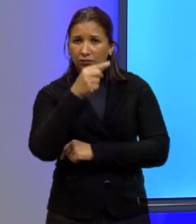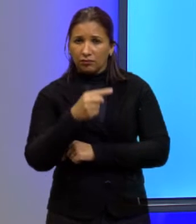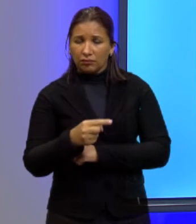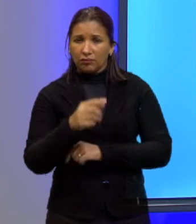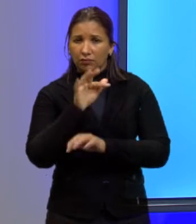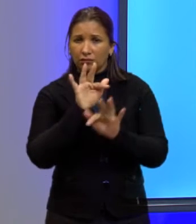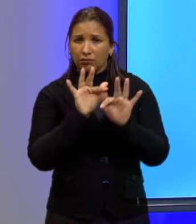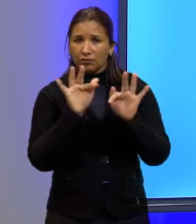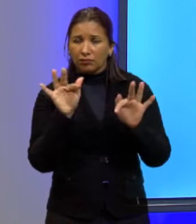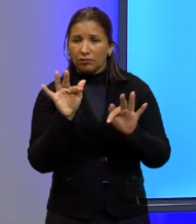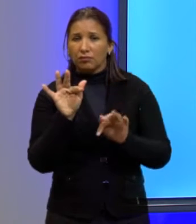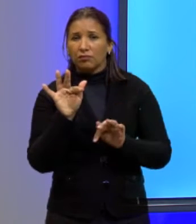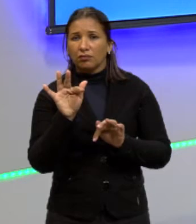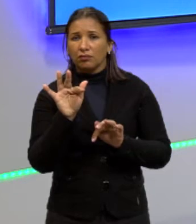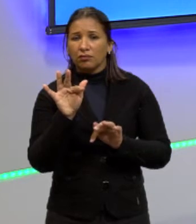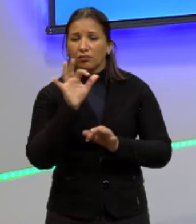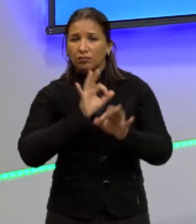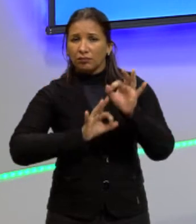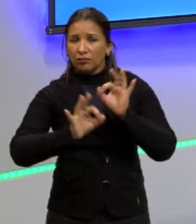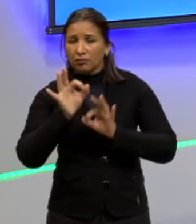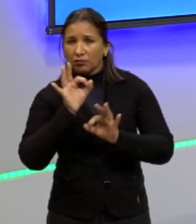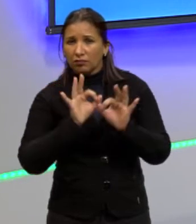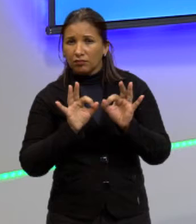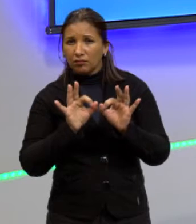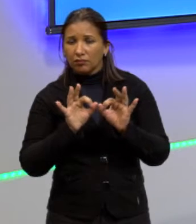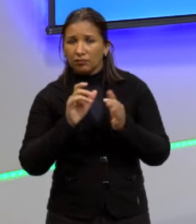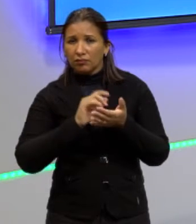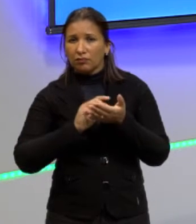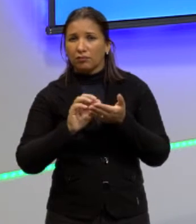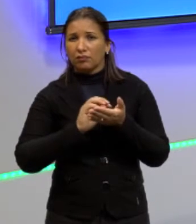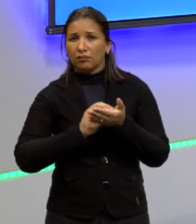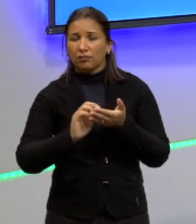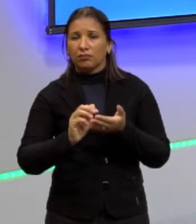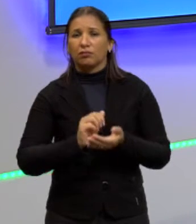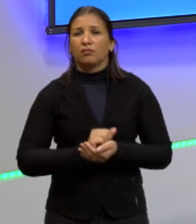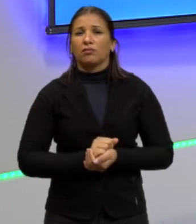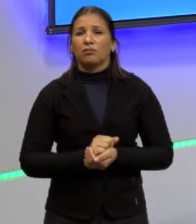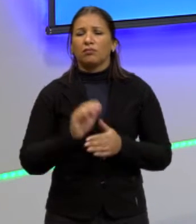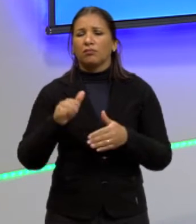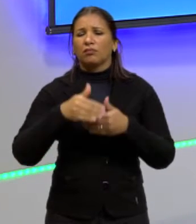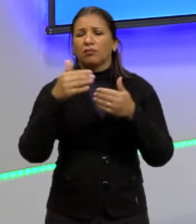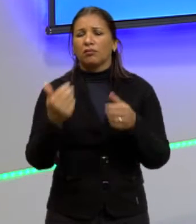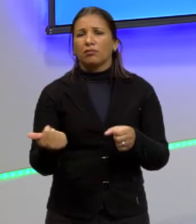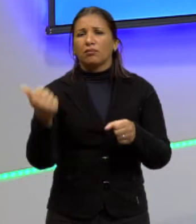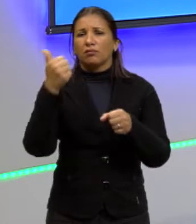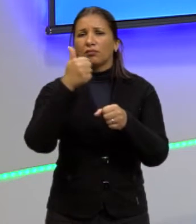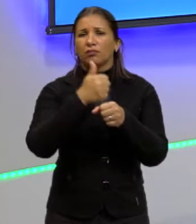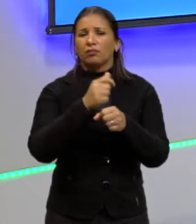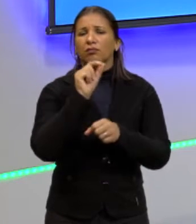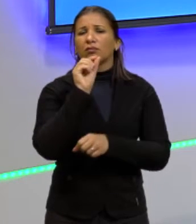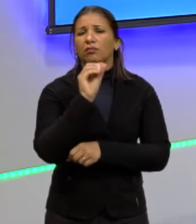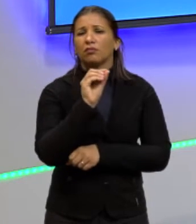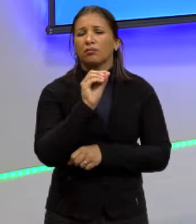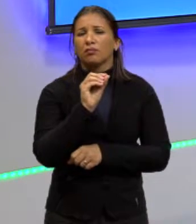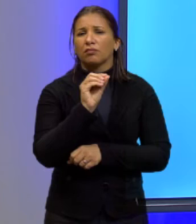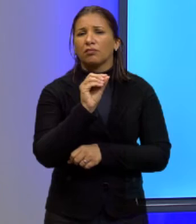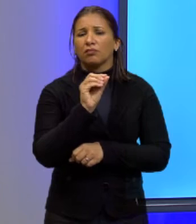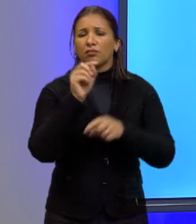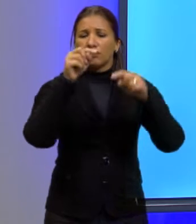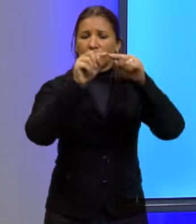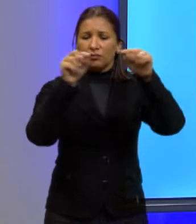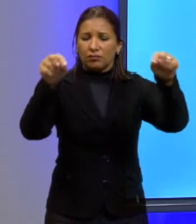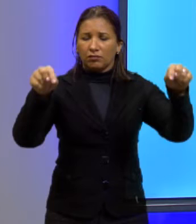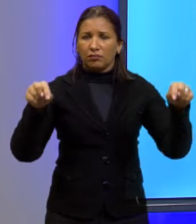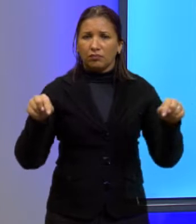é a função para eu organizar os meus cálculos. E aí, então, eu vou substituir onde? Lá na área, que a